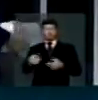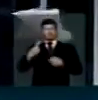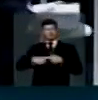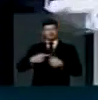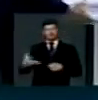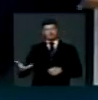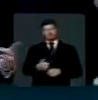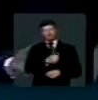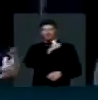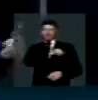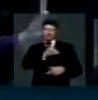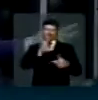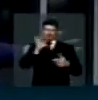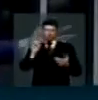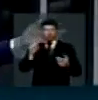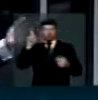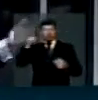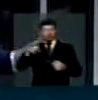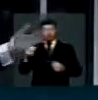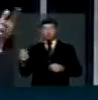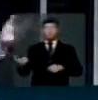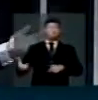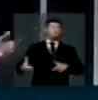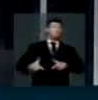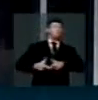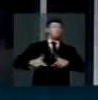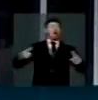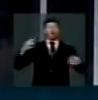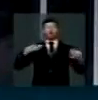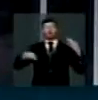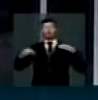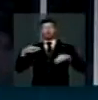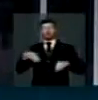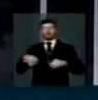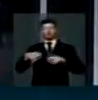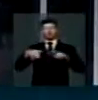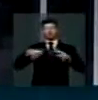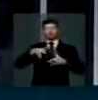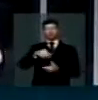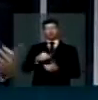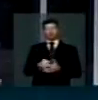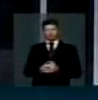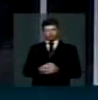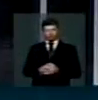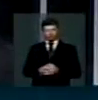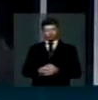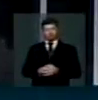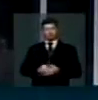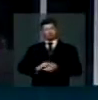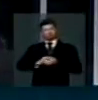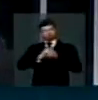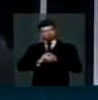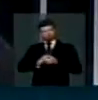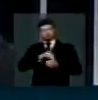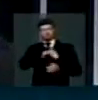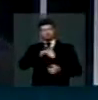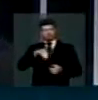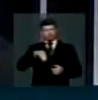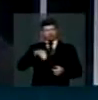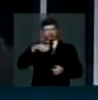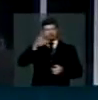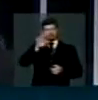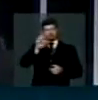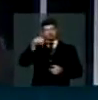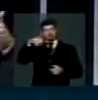maravilhosa, um dos maiores polos turísticos do mundo. Cumprimento o ministro Moreira